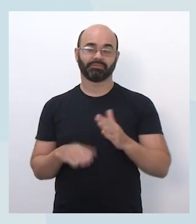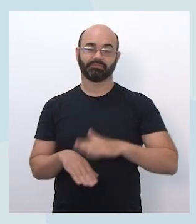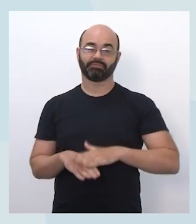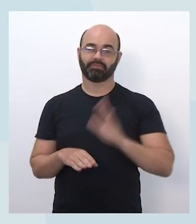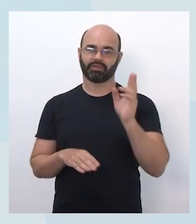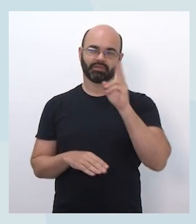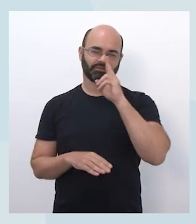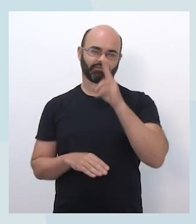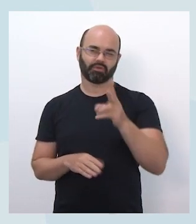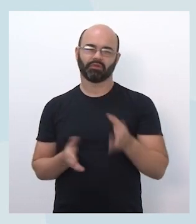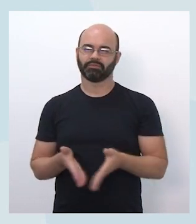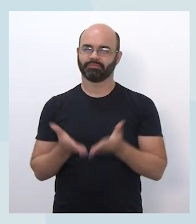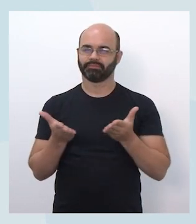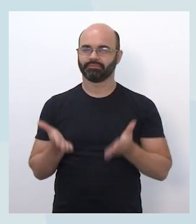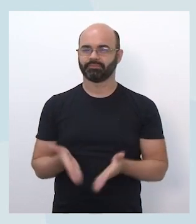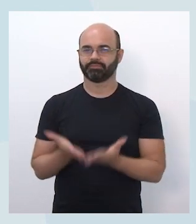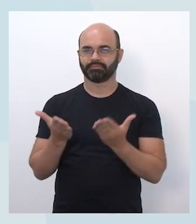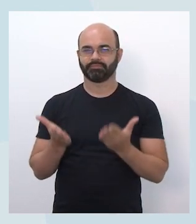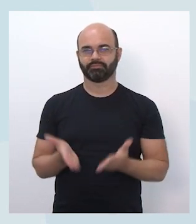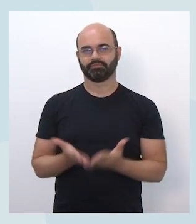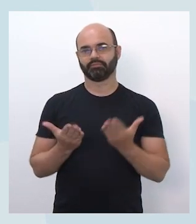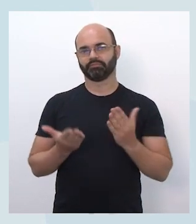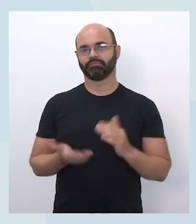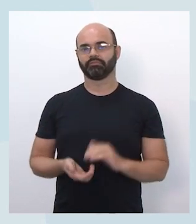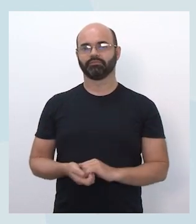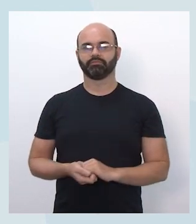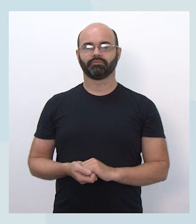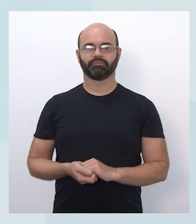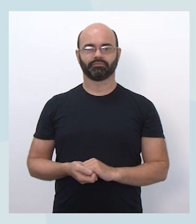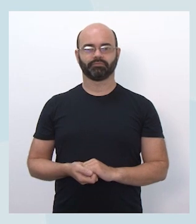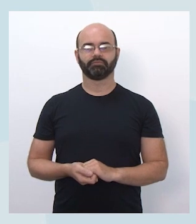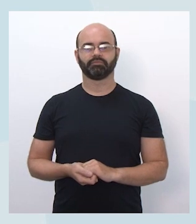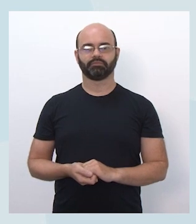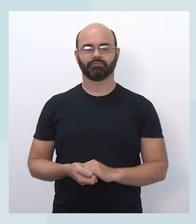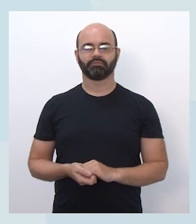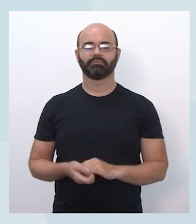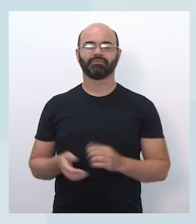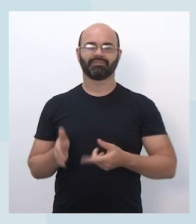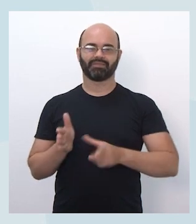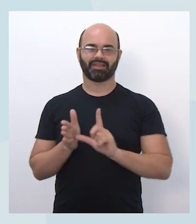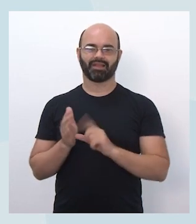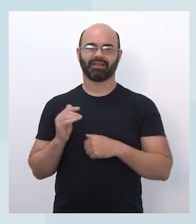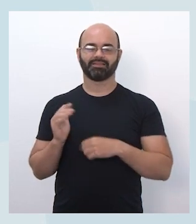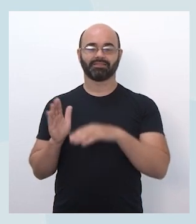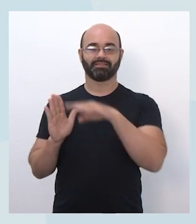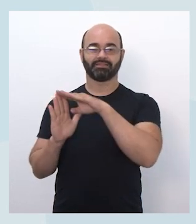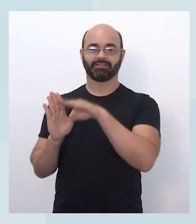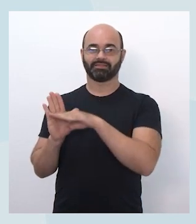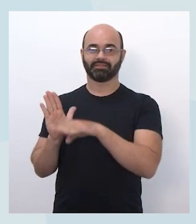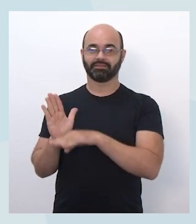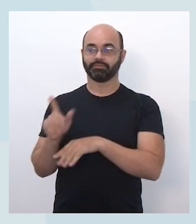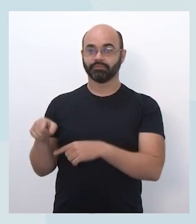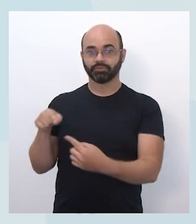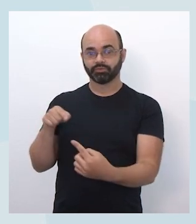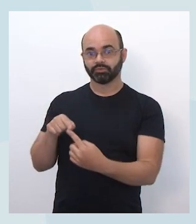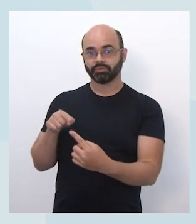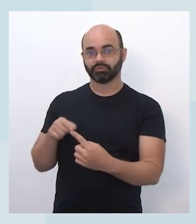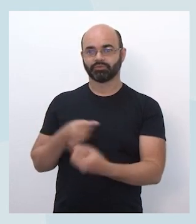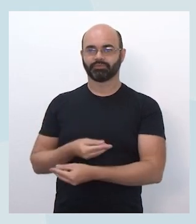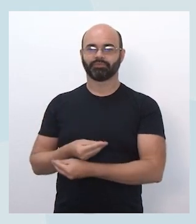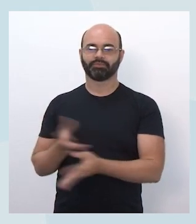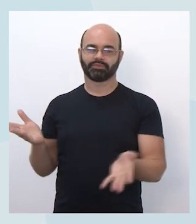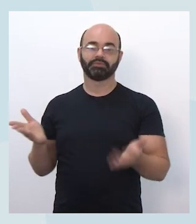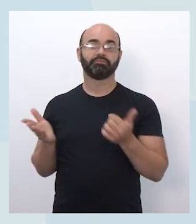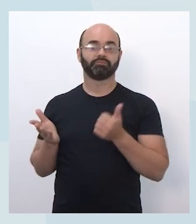Uma vez que todos esses que manifestaram interesse estão dentro dos critérios que eu falei antes receberem, a gente passa para o segundo